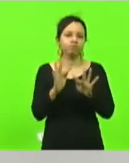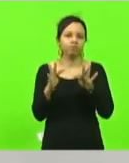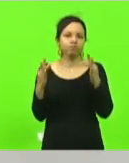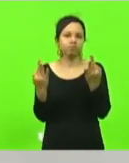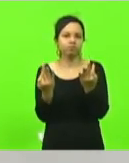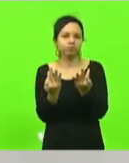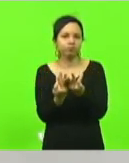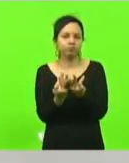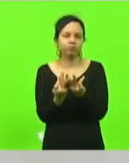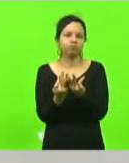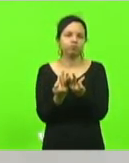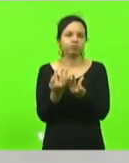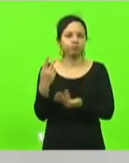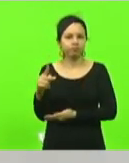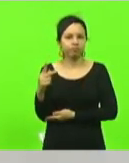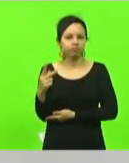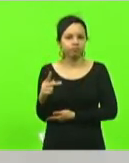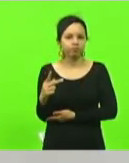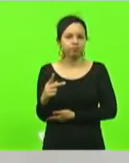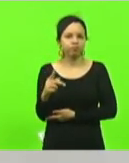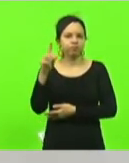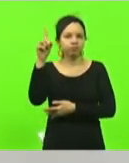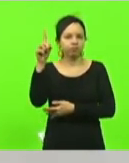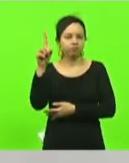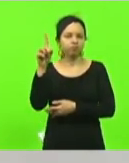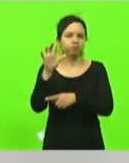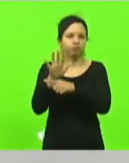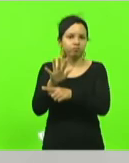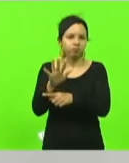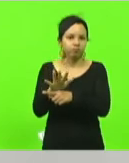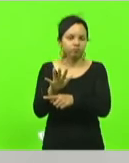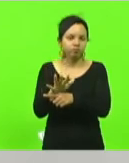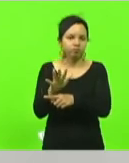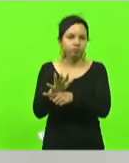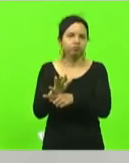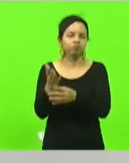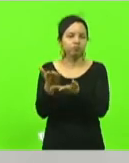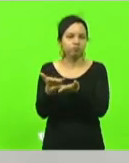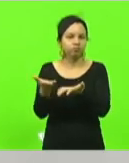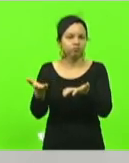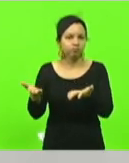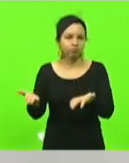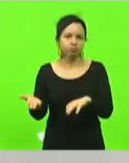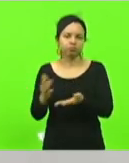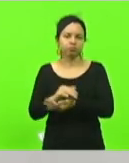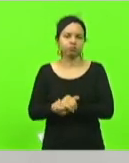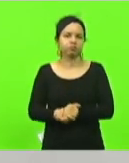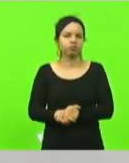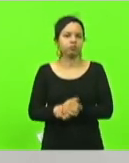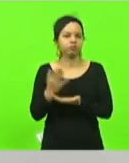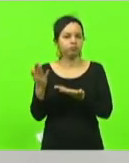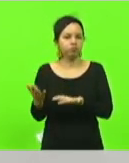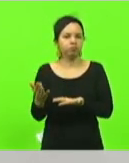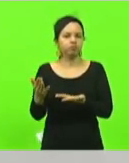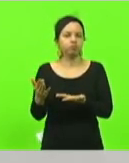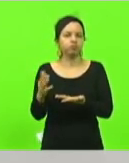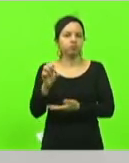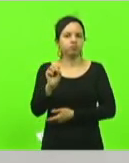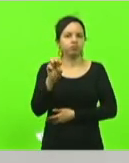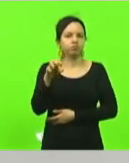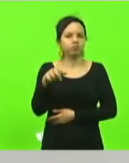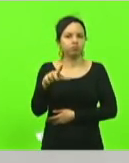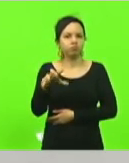conforte o coração de vocês e que o Samuca tenha uma grande luz nessa